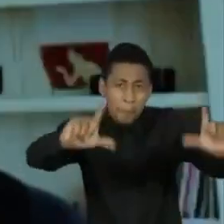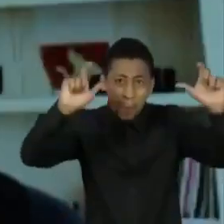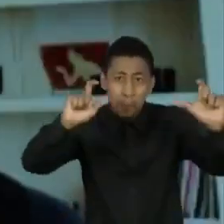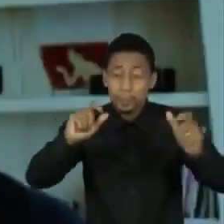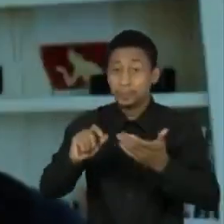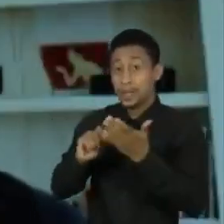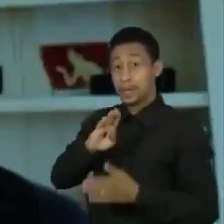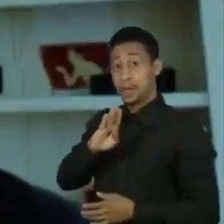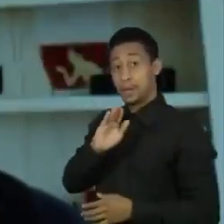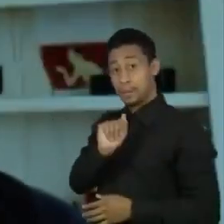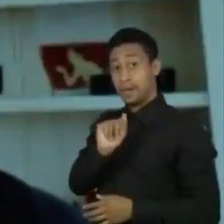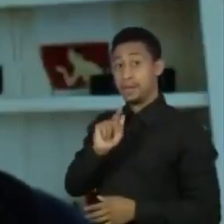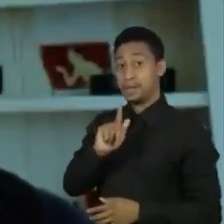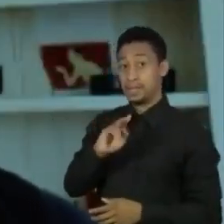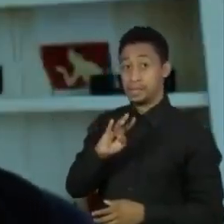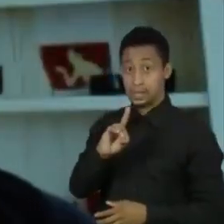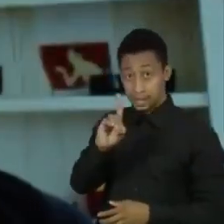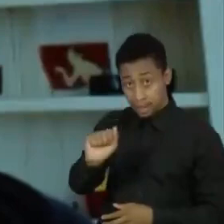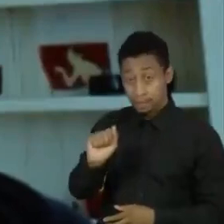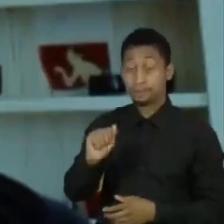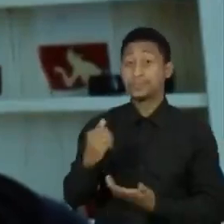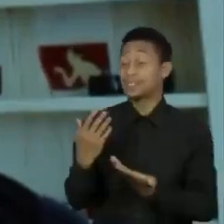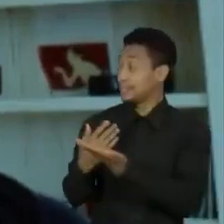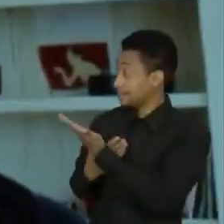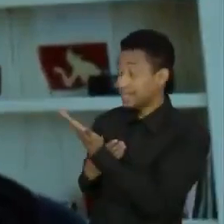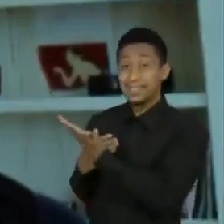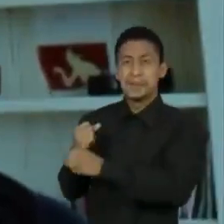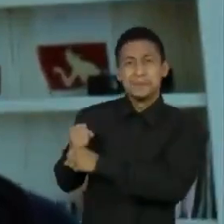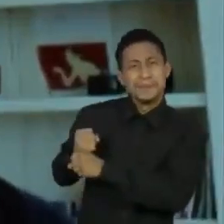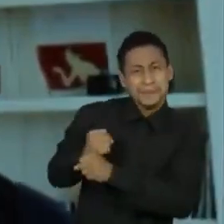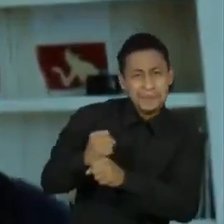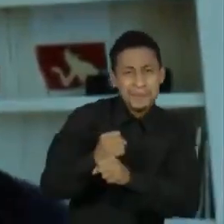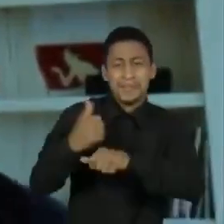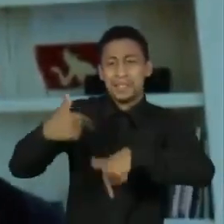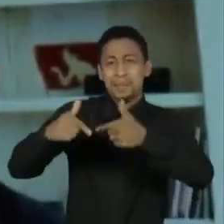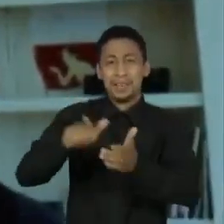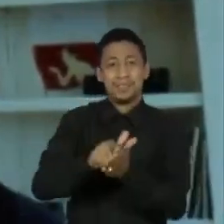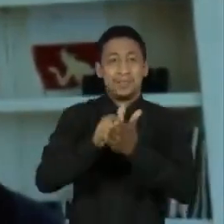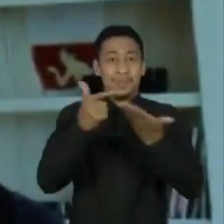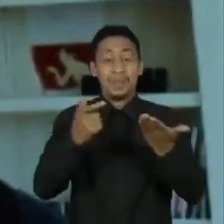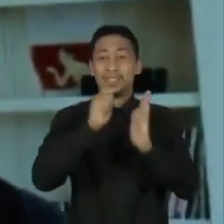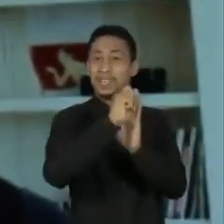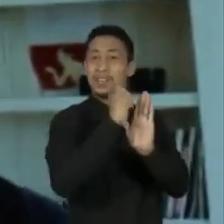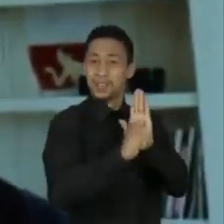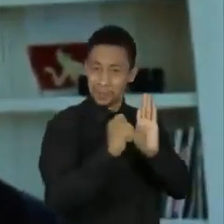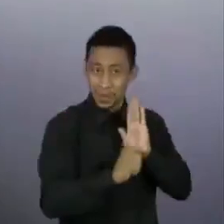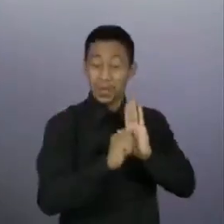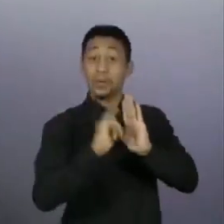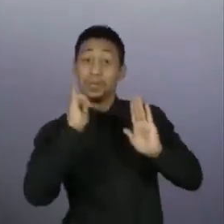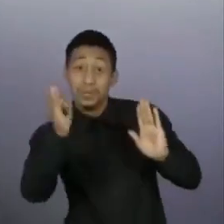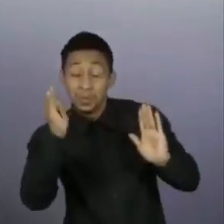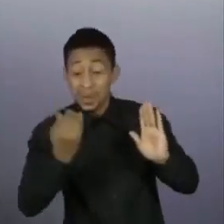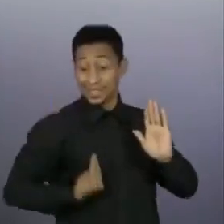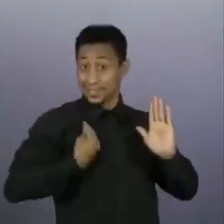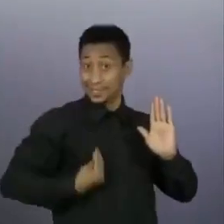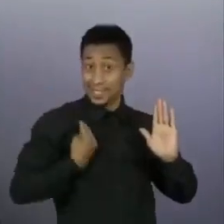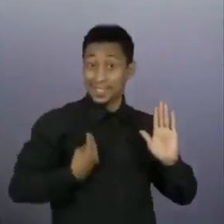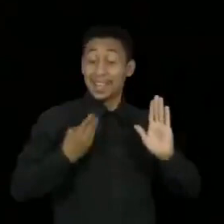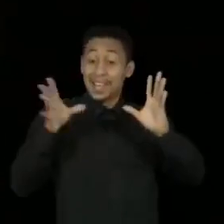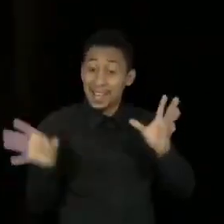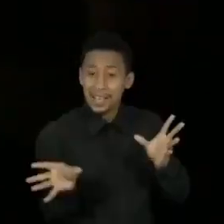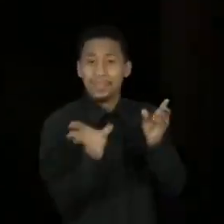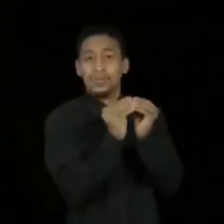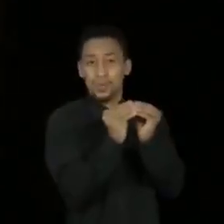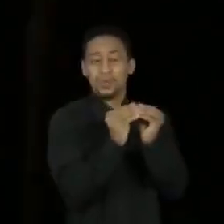Com 33 anos de Folha e autora de uma biografia do jornal, a jornalista Ana Stella resume uma das